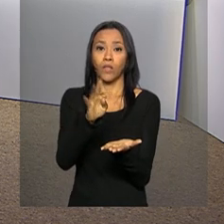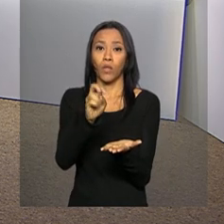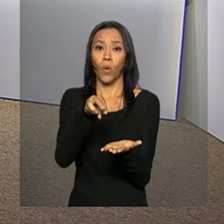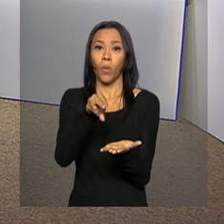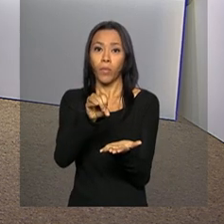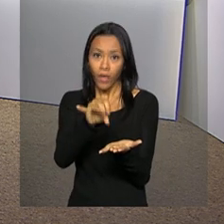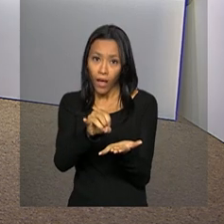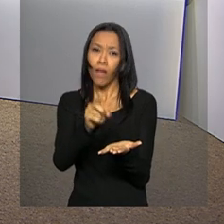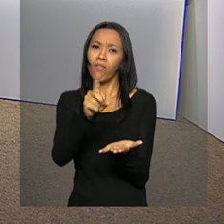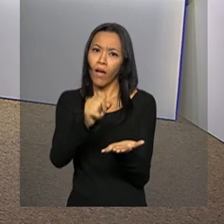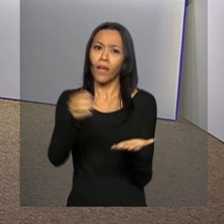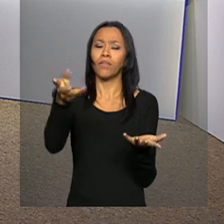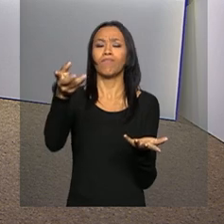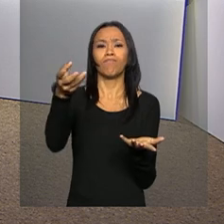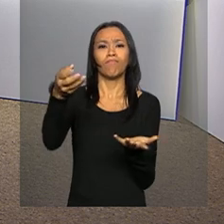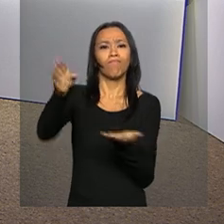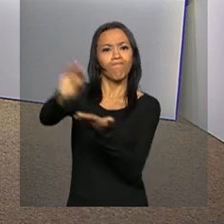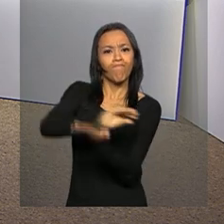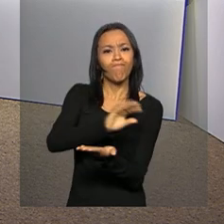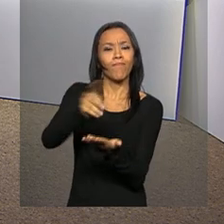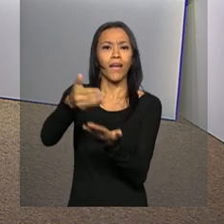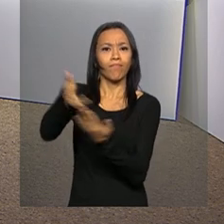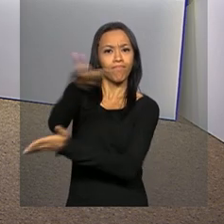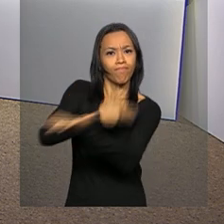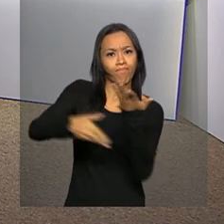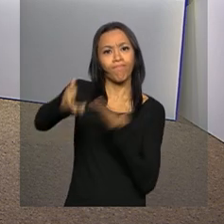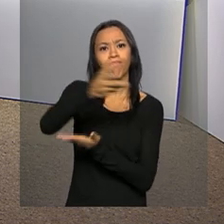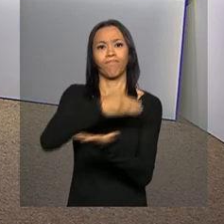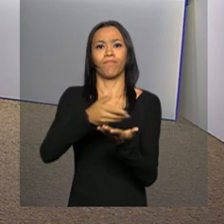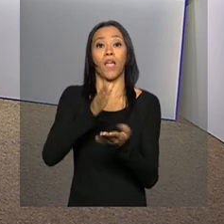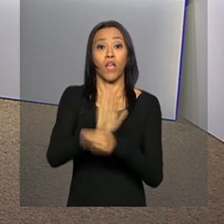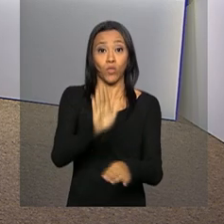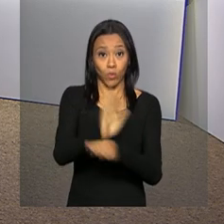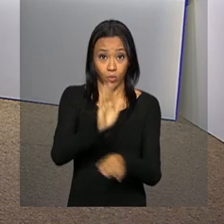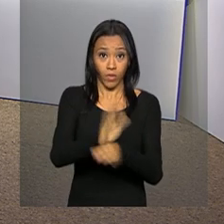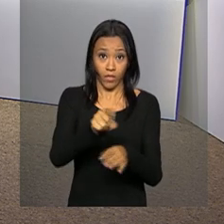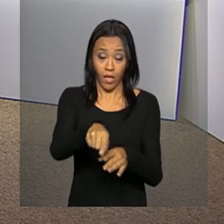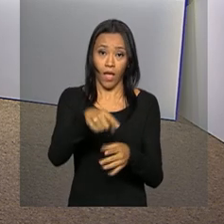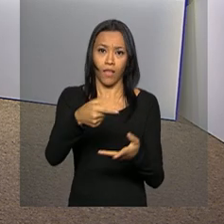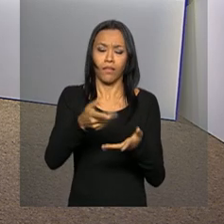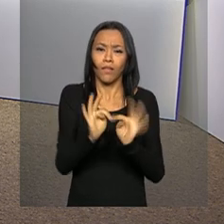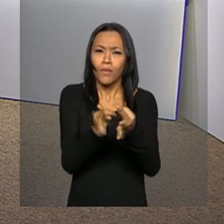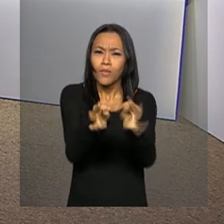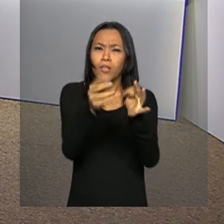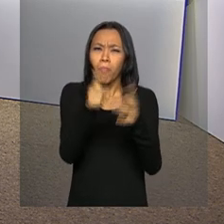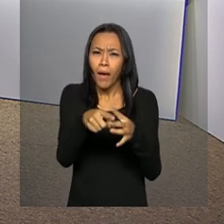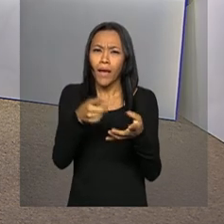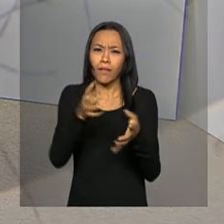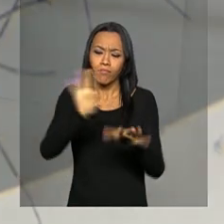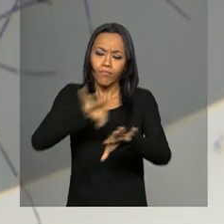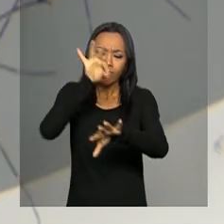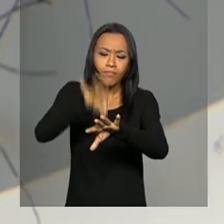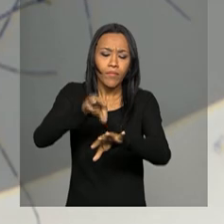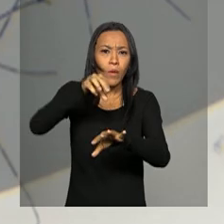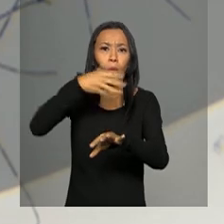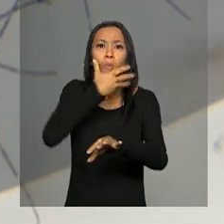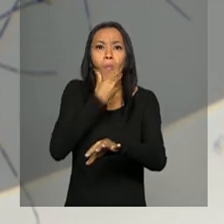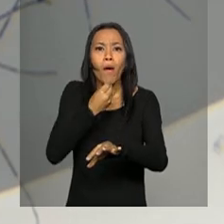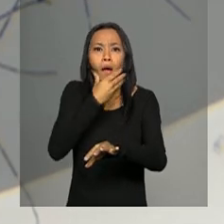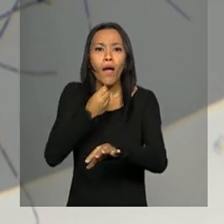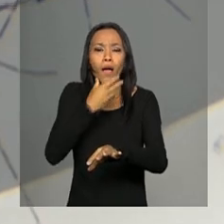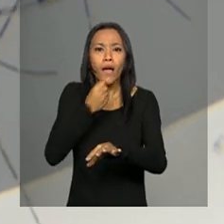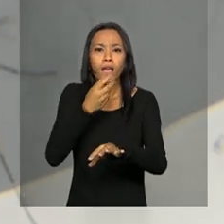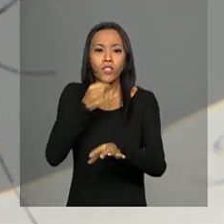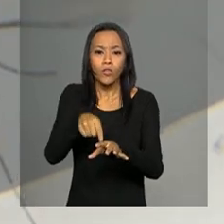a tecnologia necessária para esterilizar machos do mosquito Aedes aegypti. Esta é mais uma tentativa de